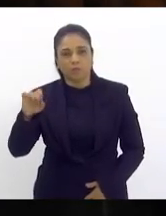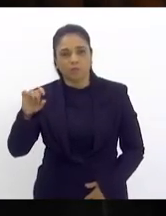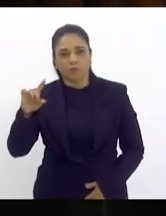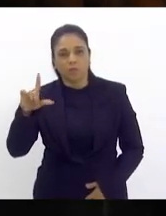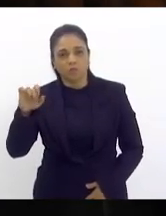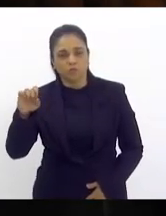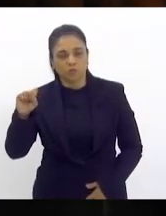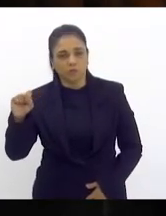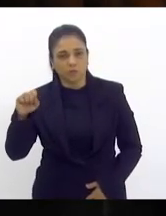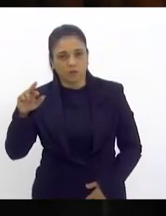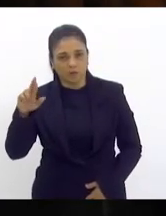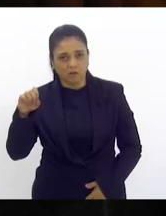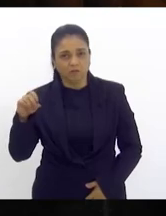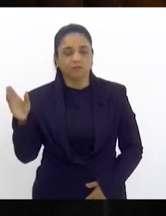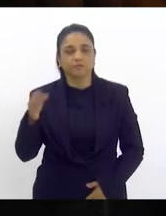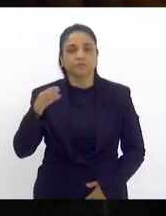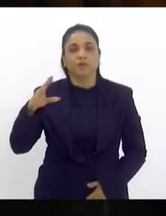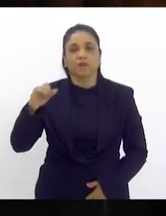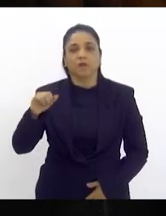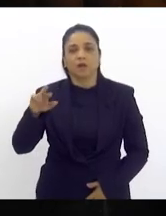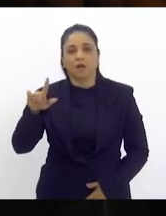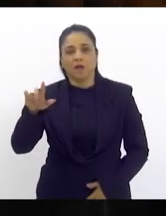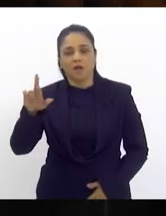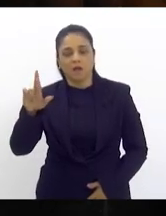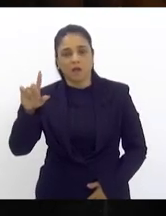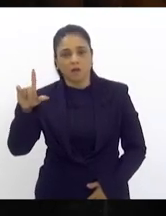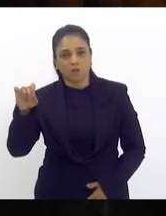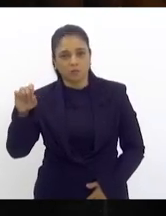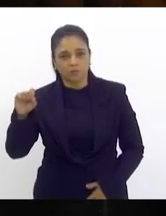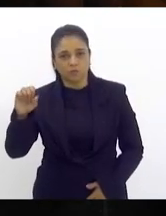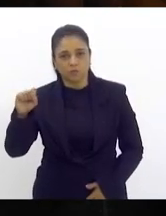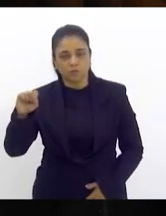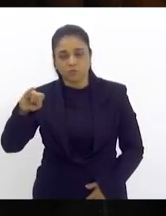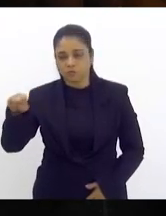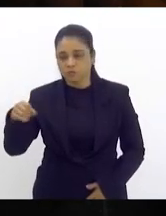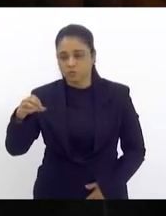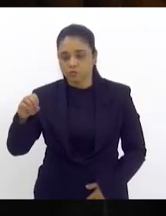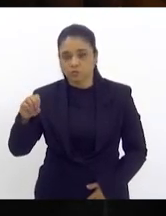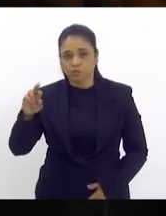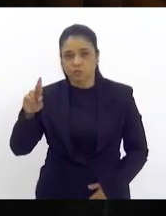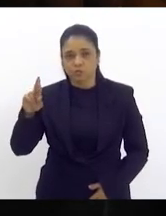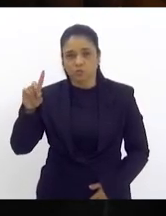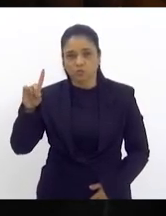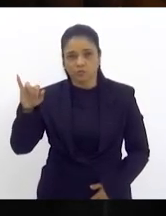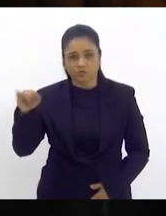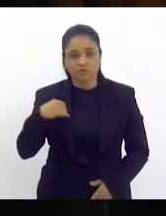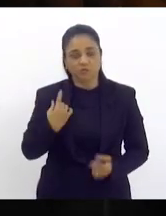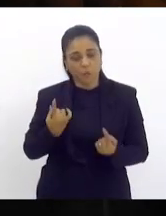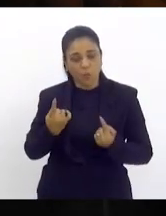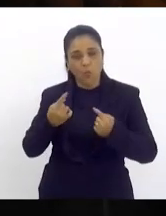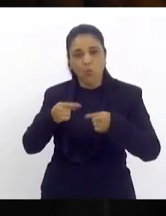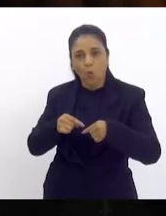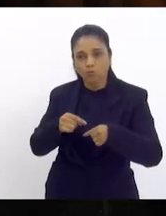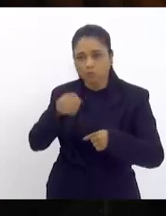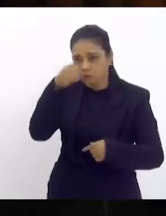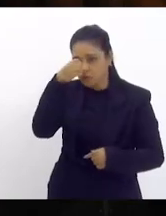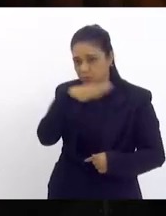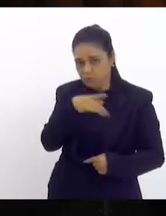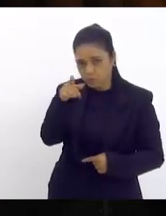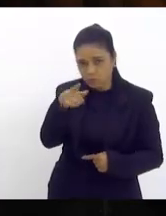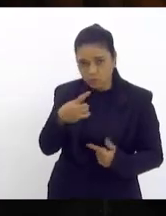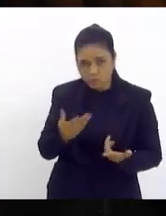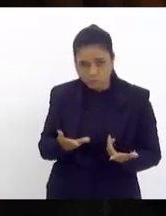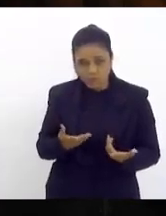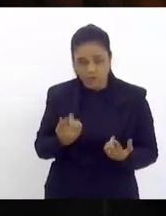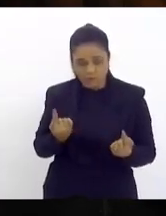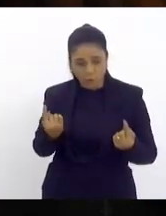Carlos Jordi entre os demais deputados aqui que apoiaram que foram contra esse absurdo aqui esse absurdo